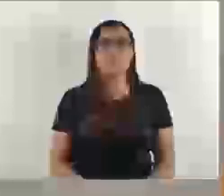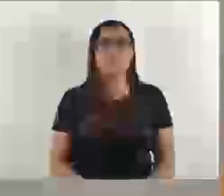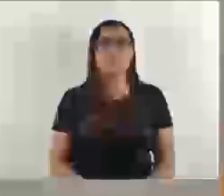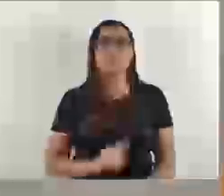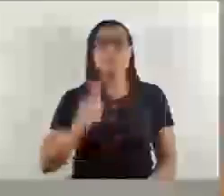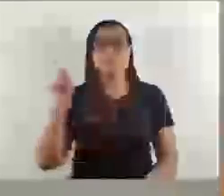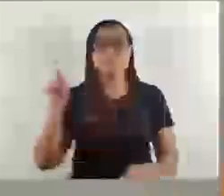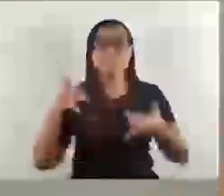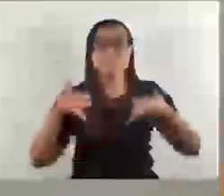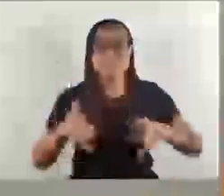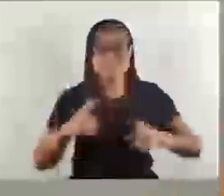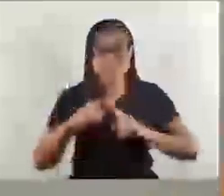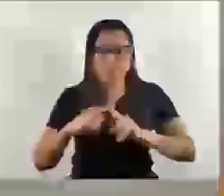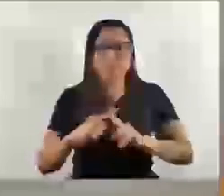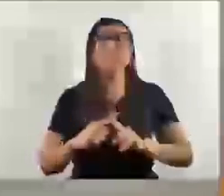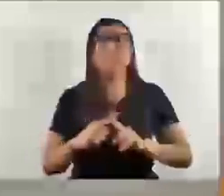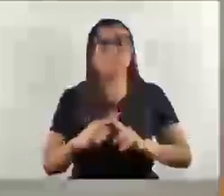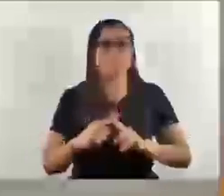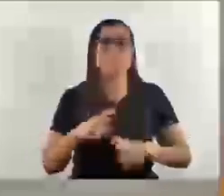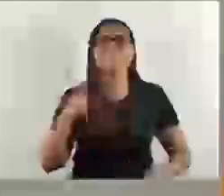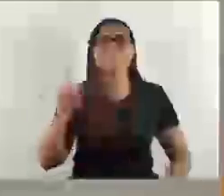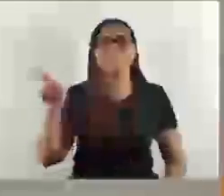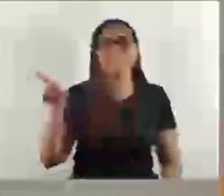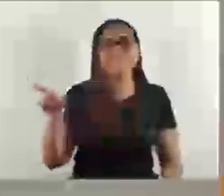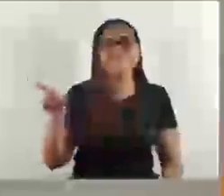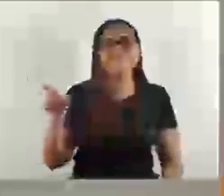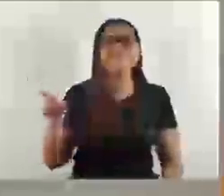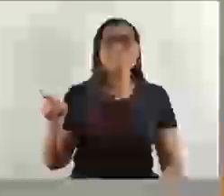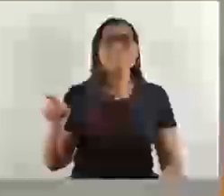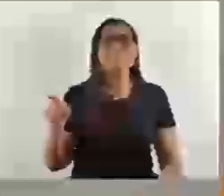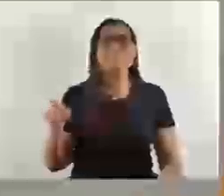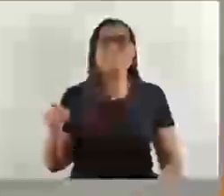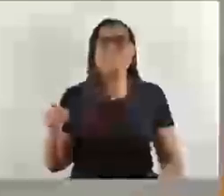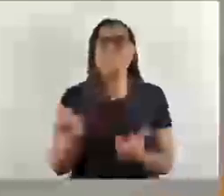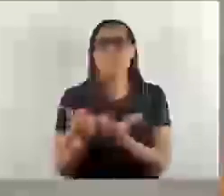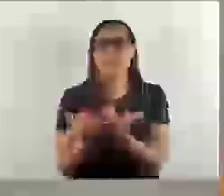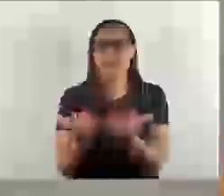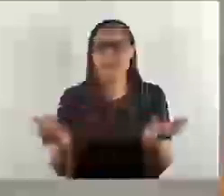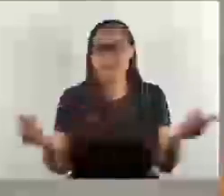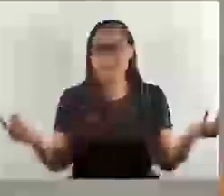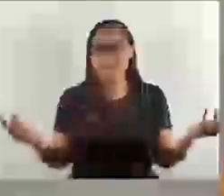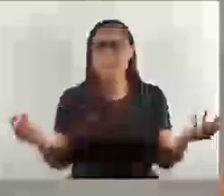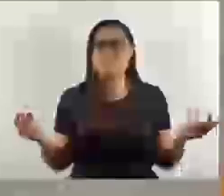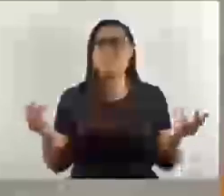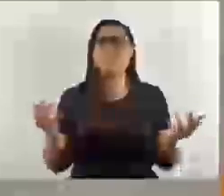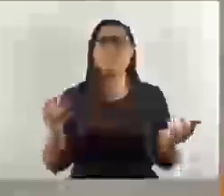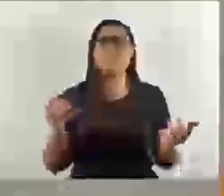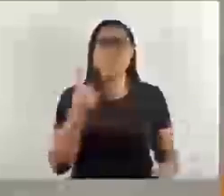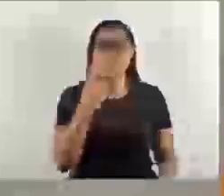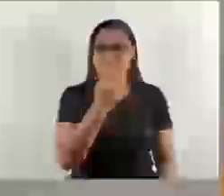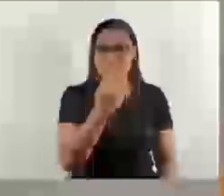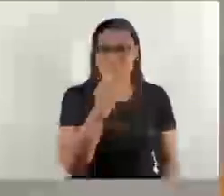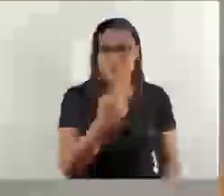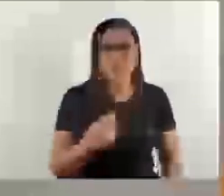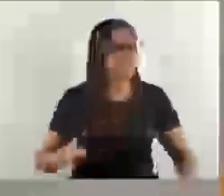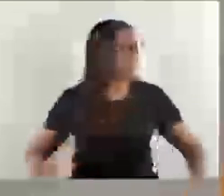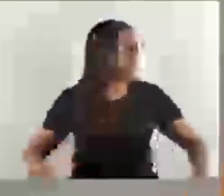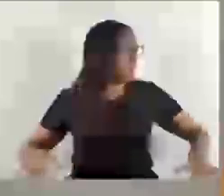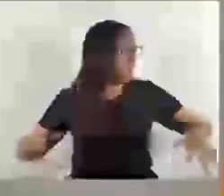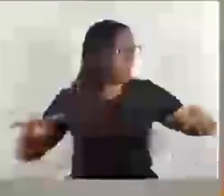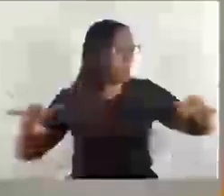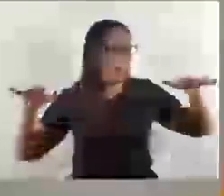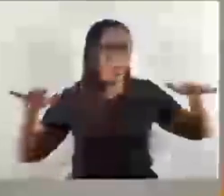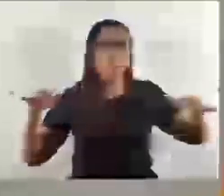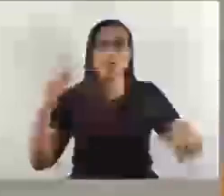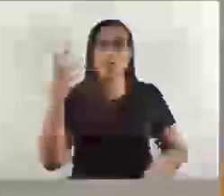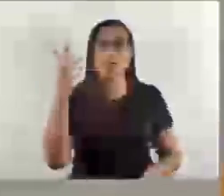bem com mato, bastante lixo, bastante alagamento, já faz quatro dias, o vereador Maneca